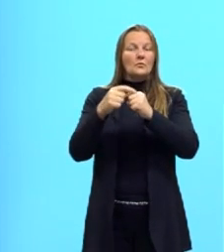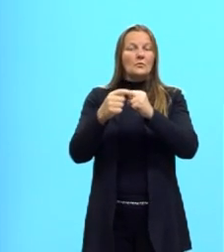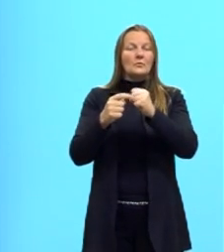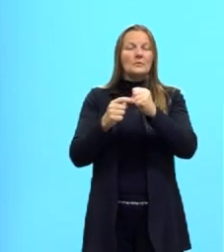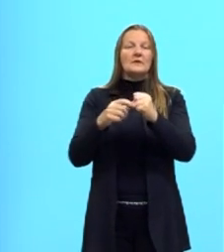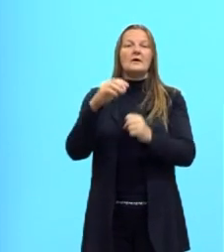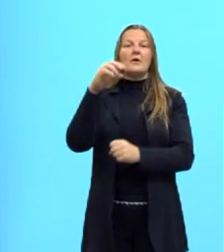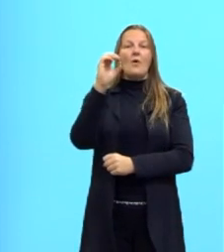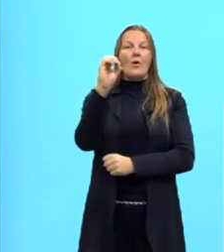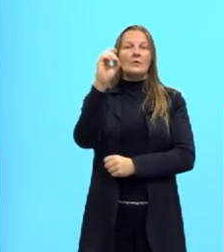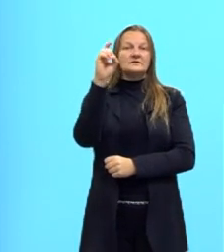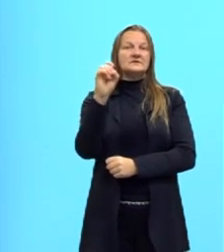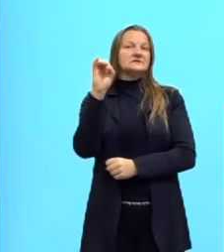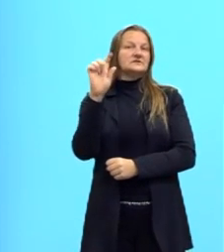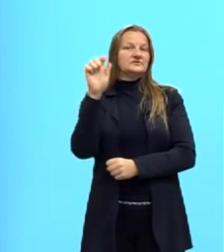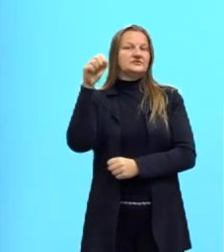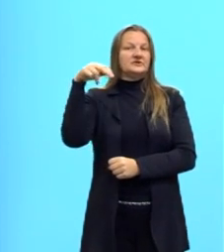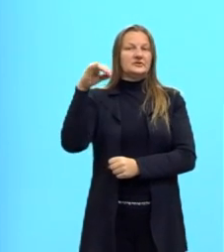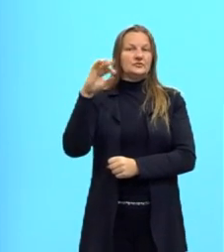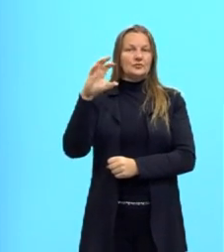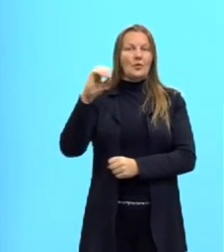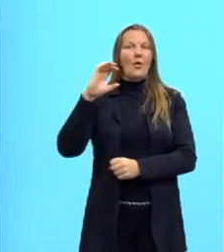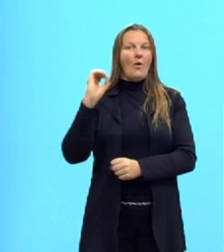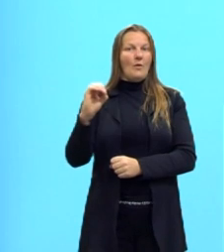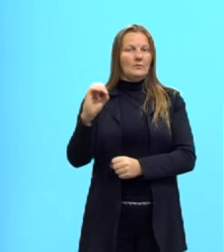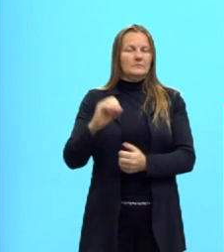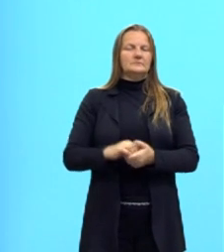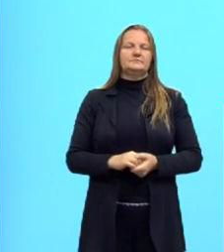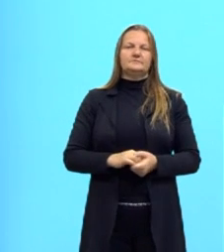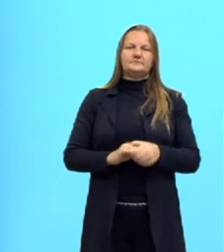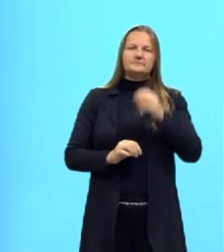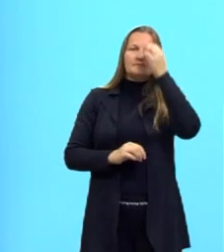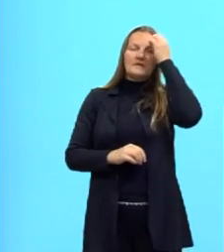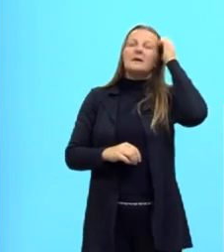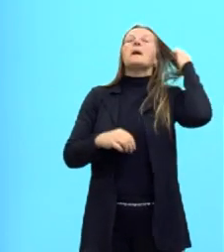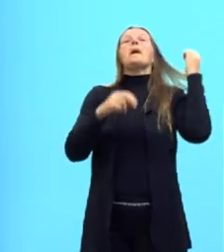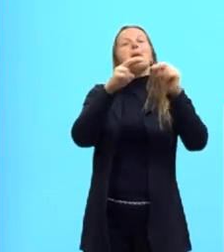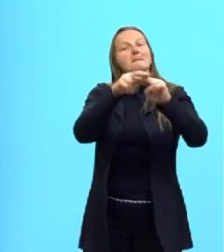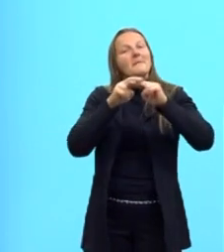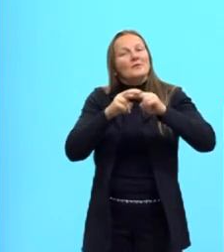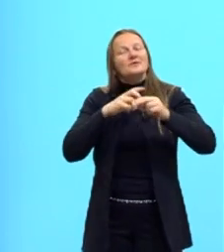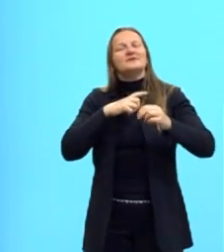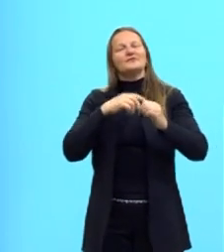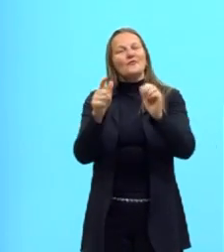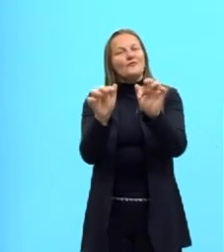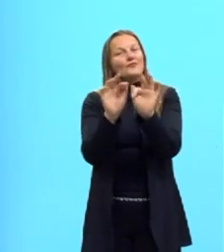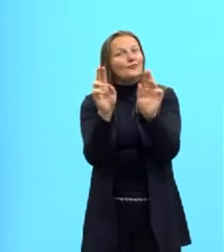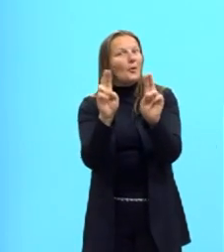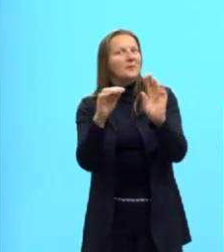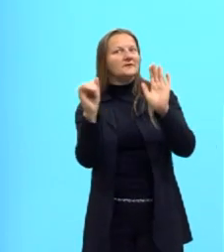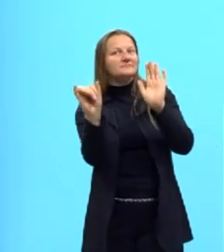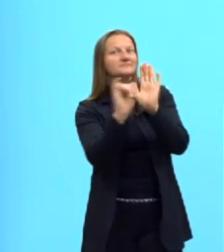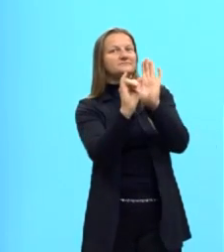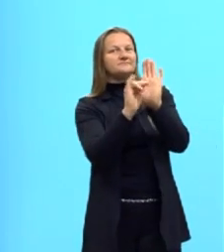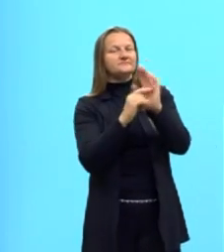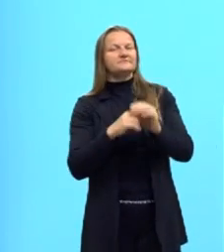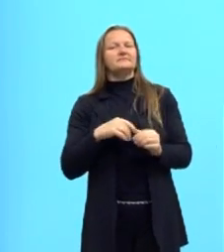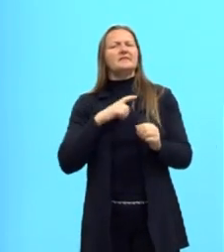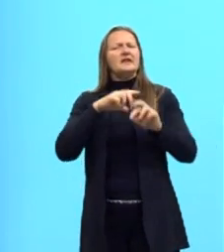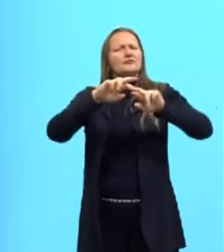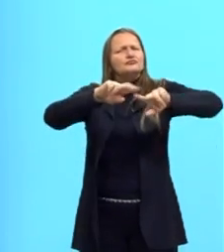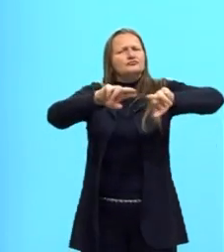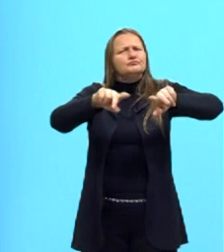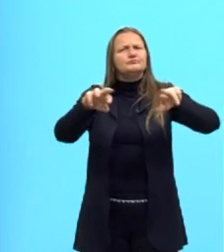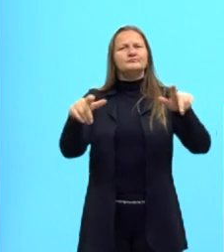oxigênio, o elemento químico oxigênio. Por isso, são funções oxigenadas. Existem várias funções,